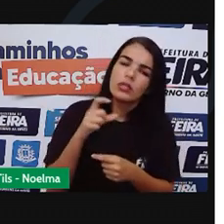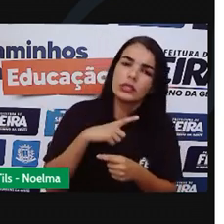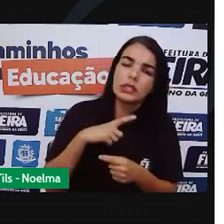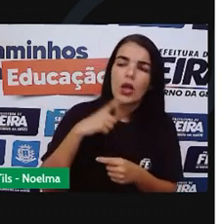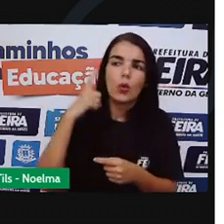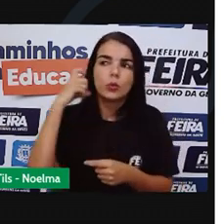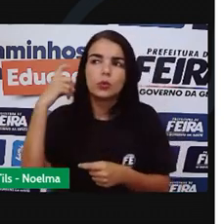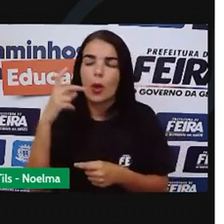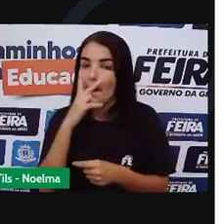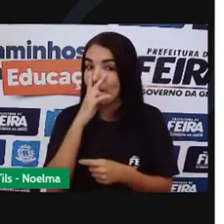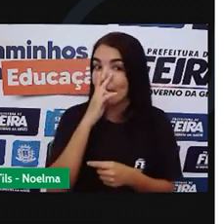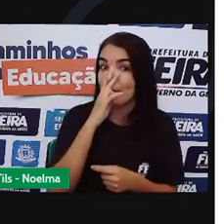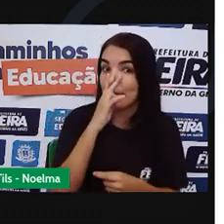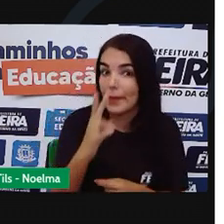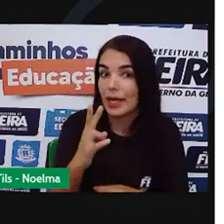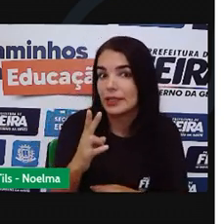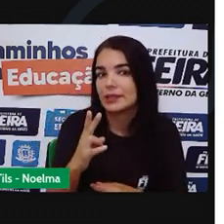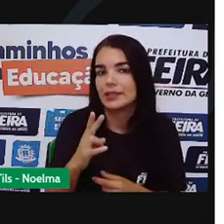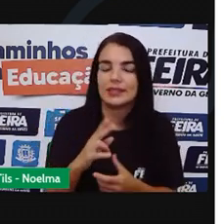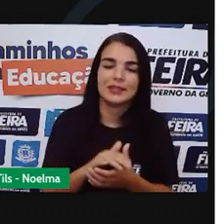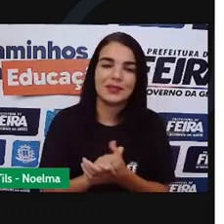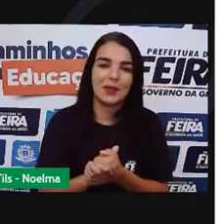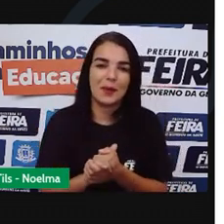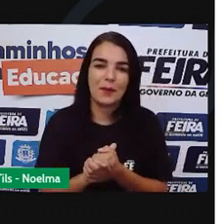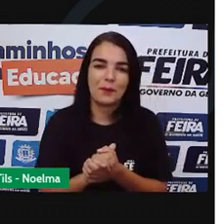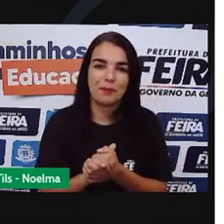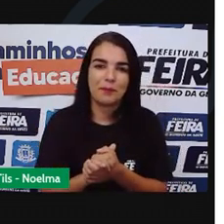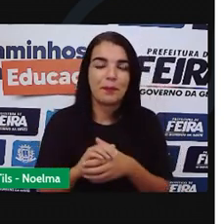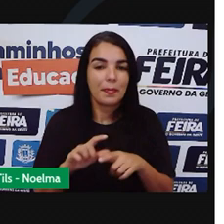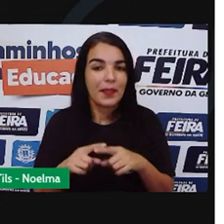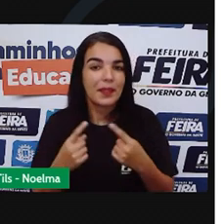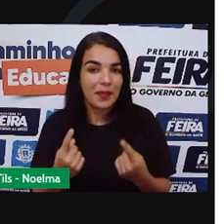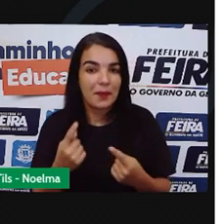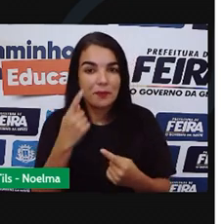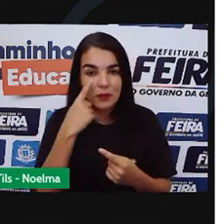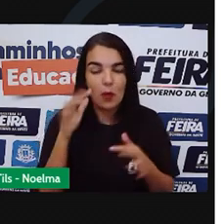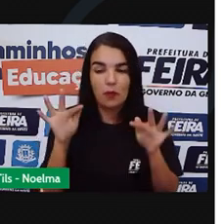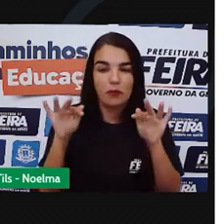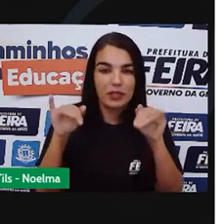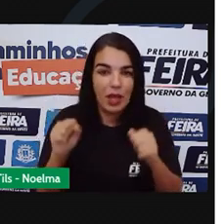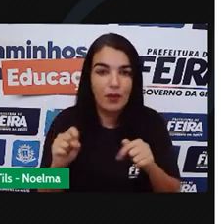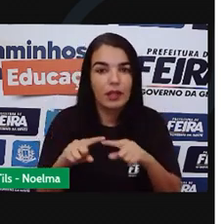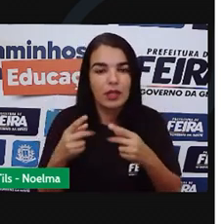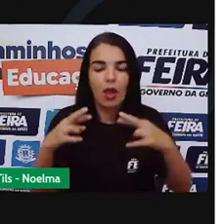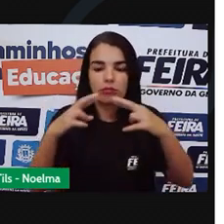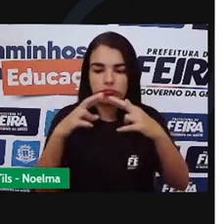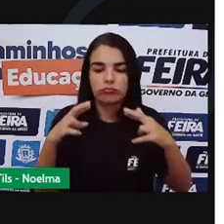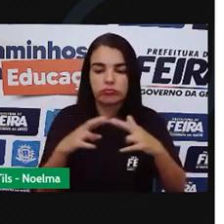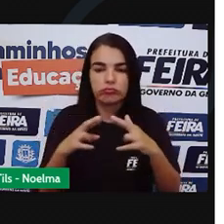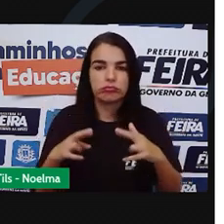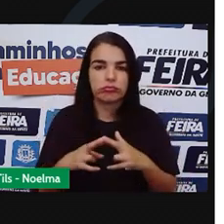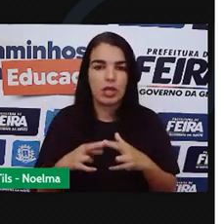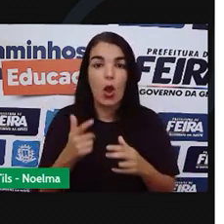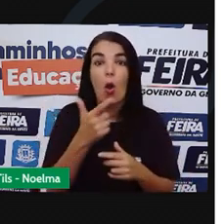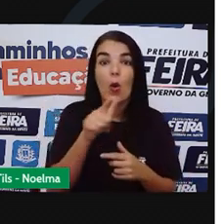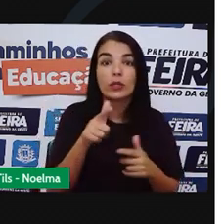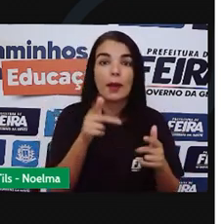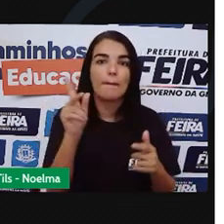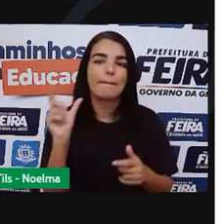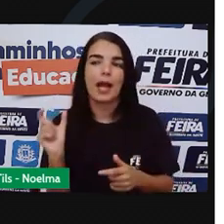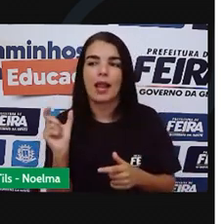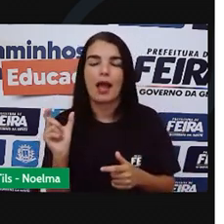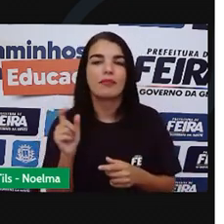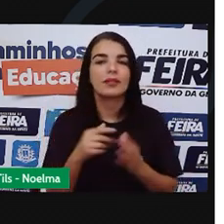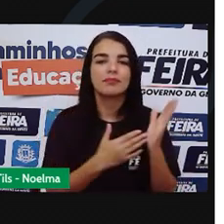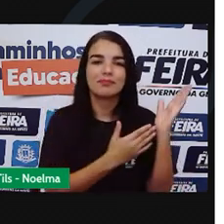estremece E merece Elas se parecem No final Ou se não Da palavra Dentro E da